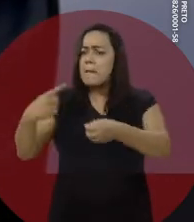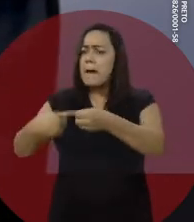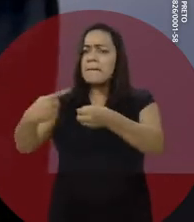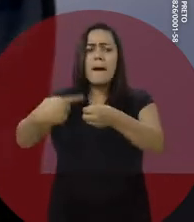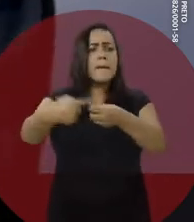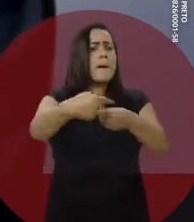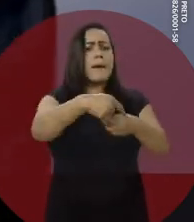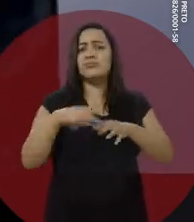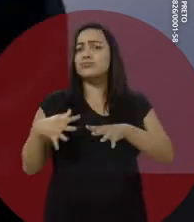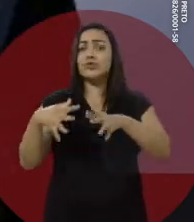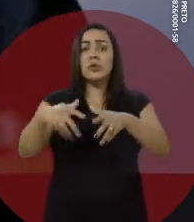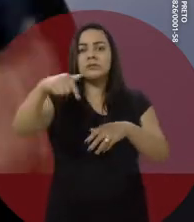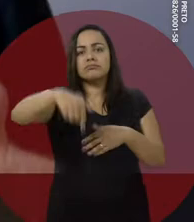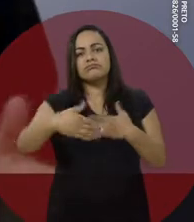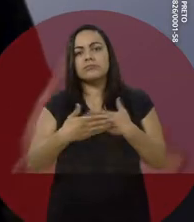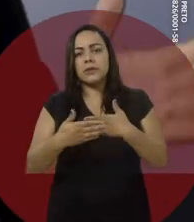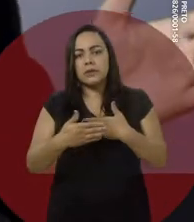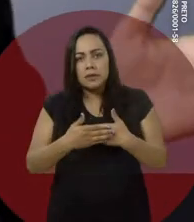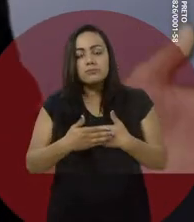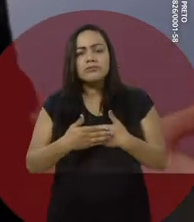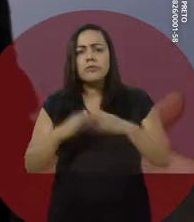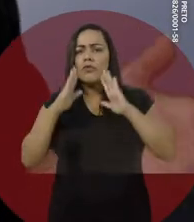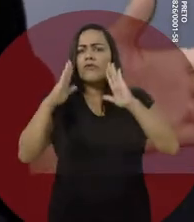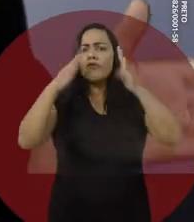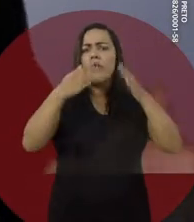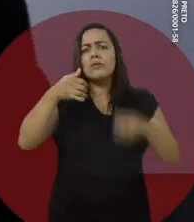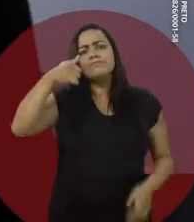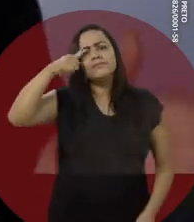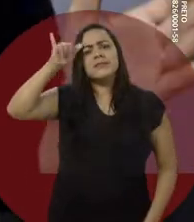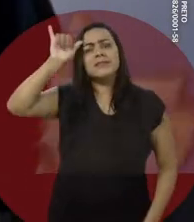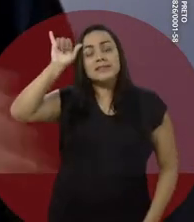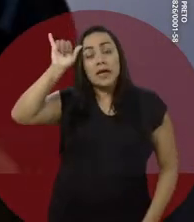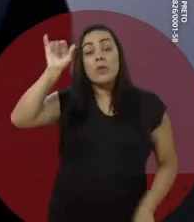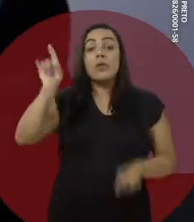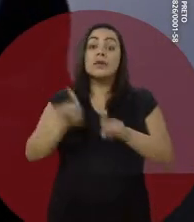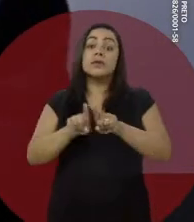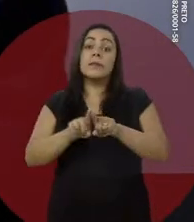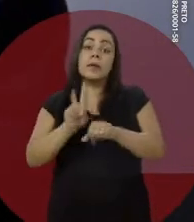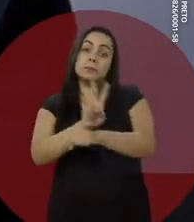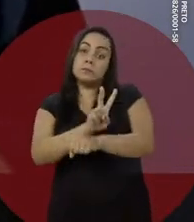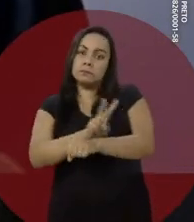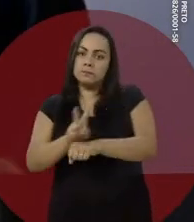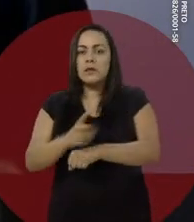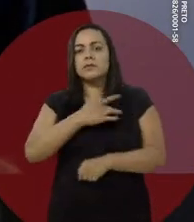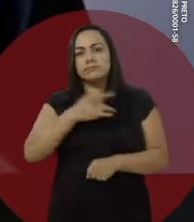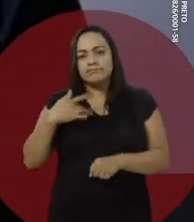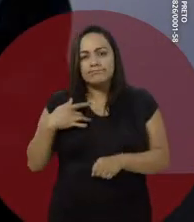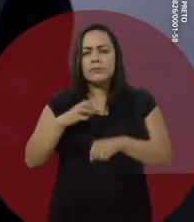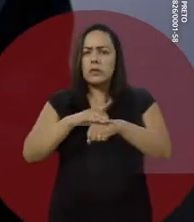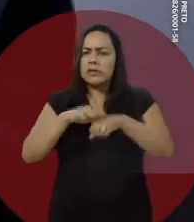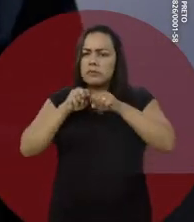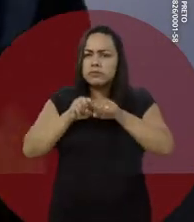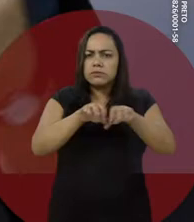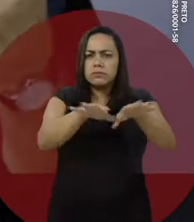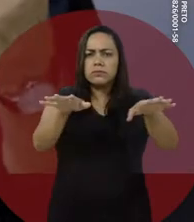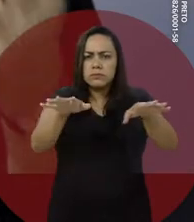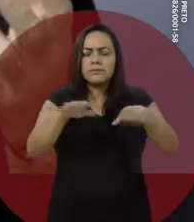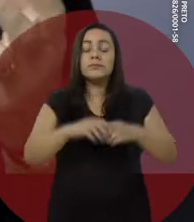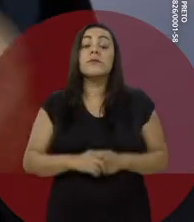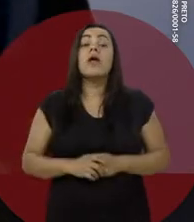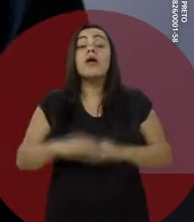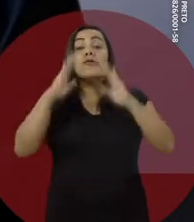distritos de saúde do município e ênfase na prevenção, acompanhamento e vigilância sanitária e epidemiológica.